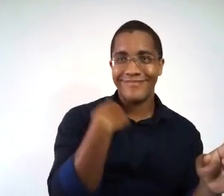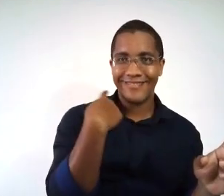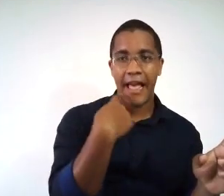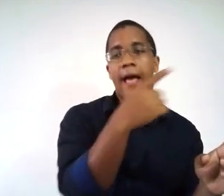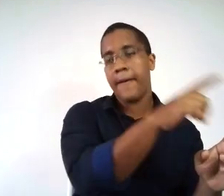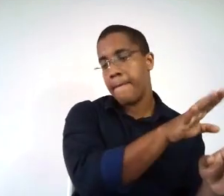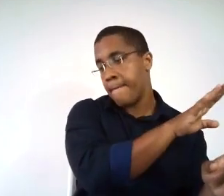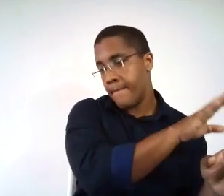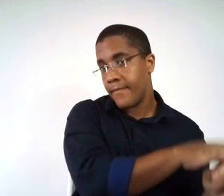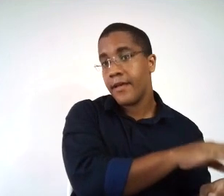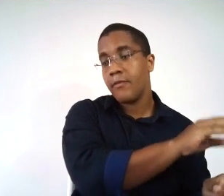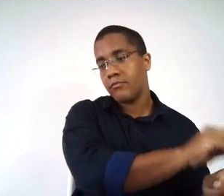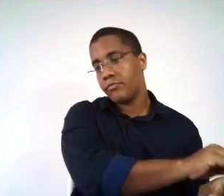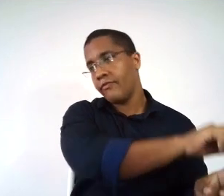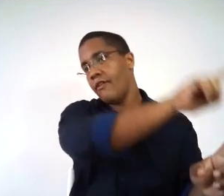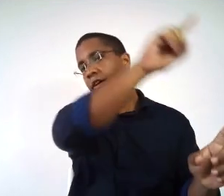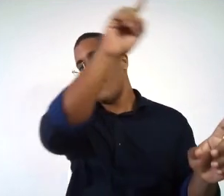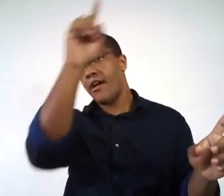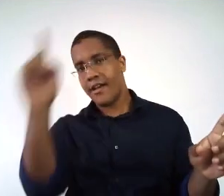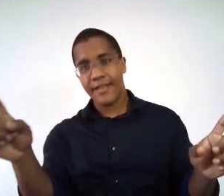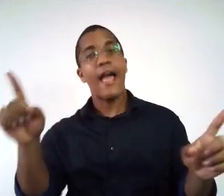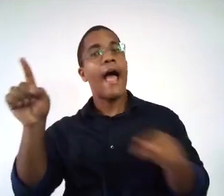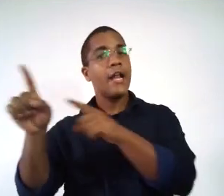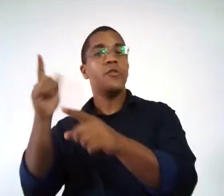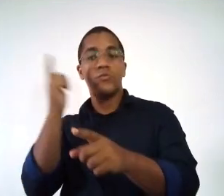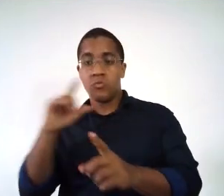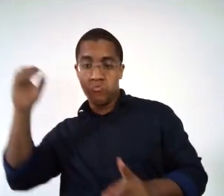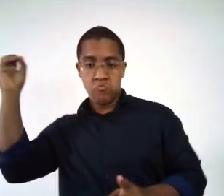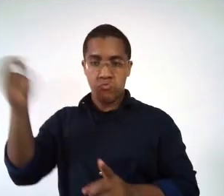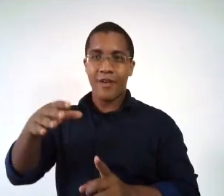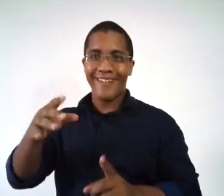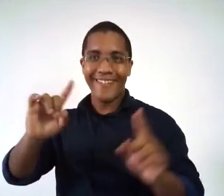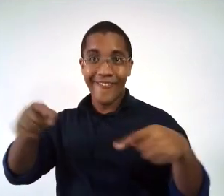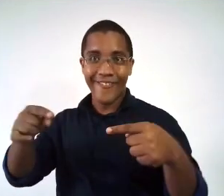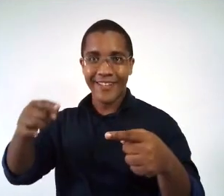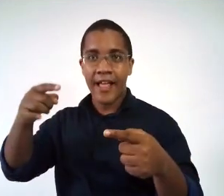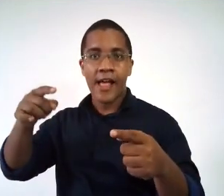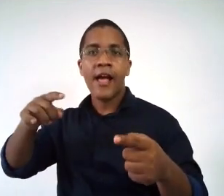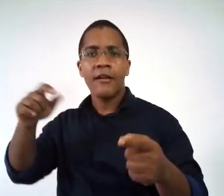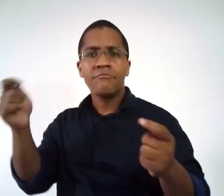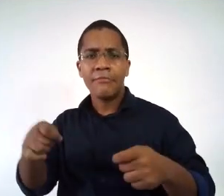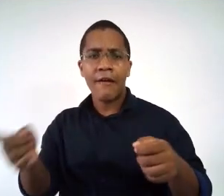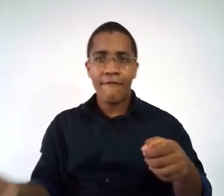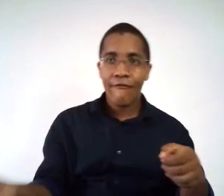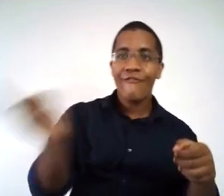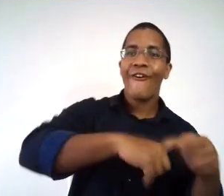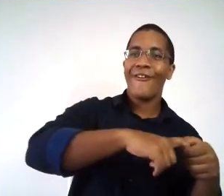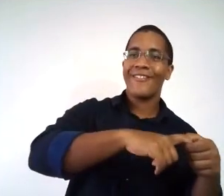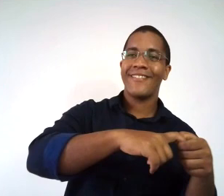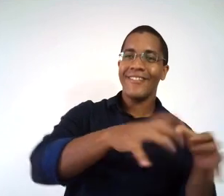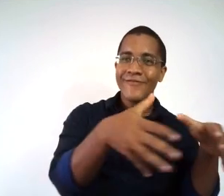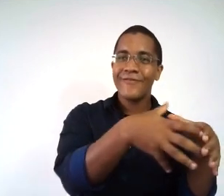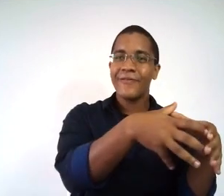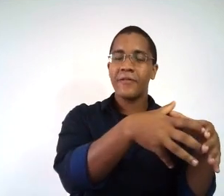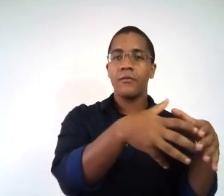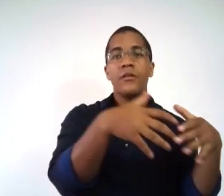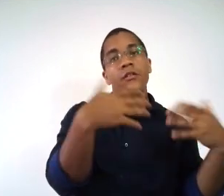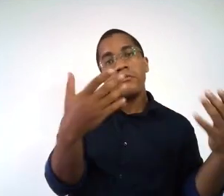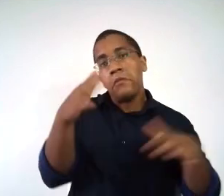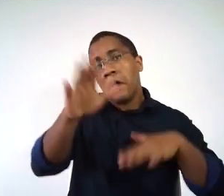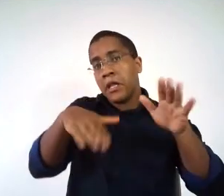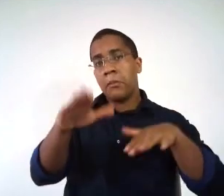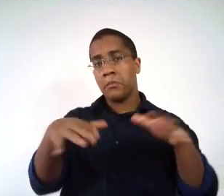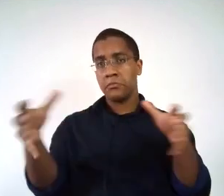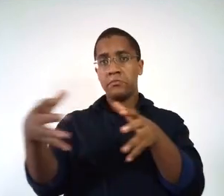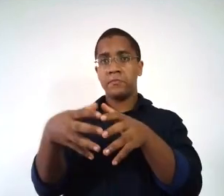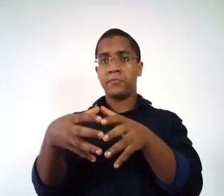morto e, de repente, ele pode voltar caso ele consiga queimar um outro adversário. Isso vai ficar a critério de